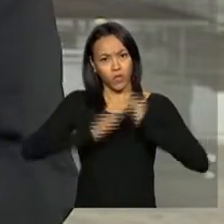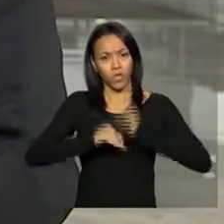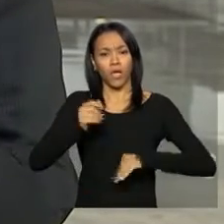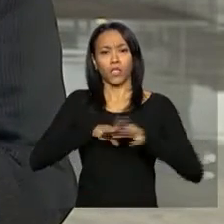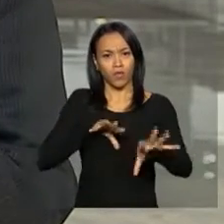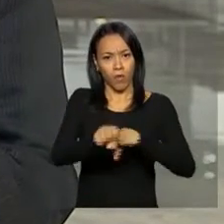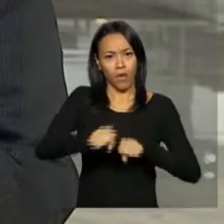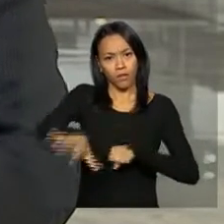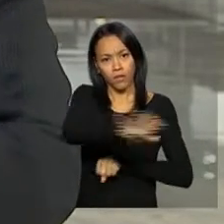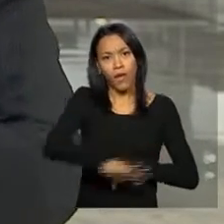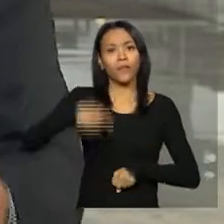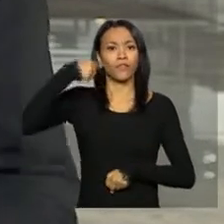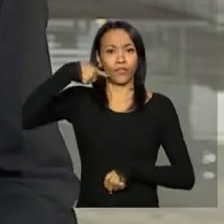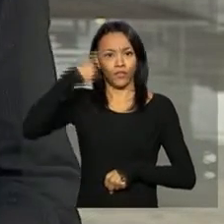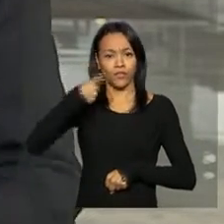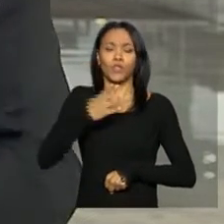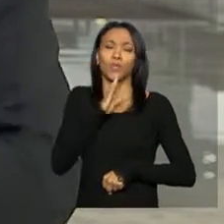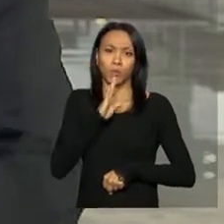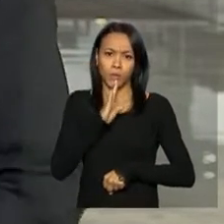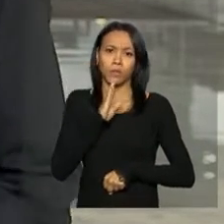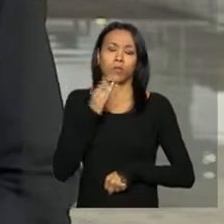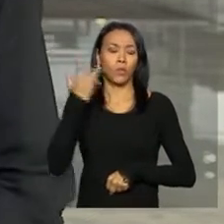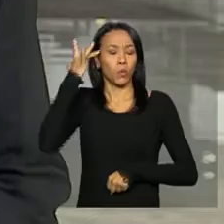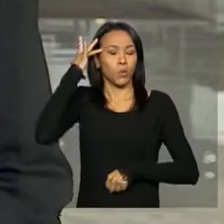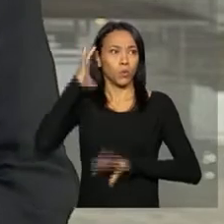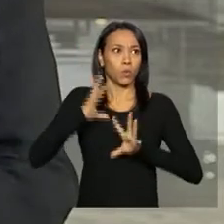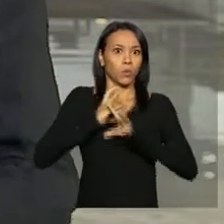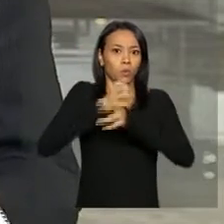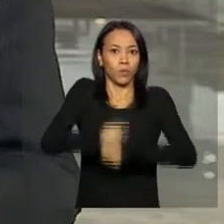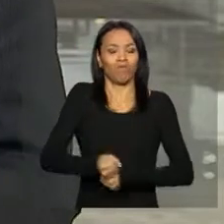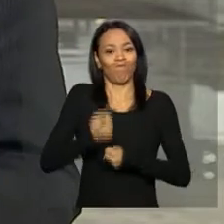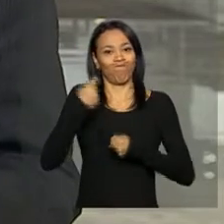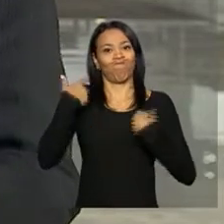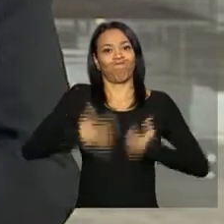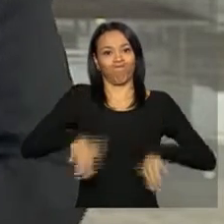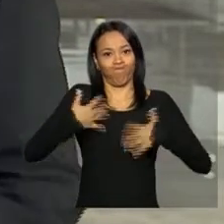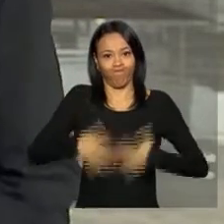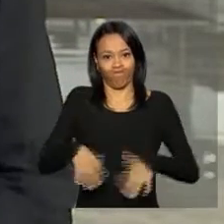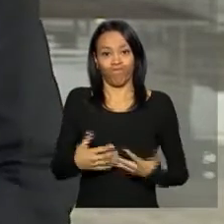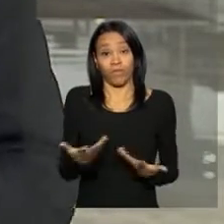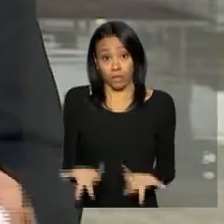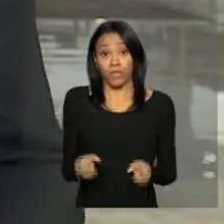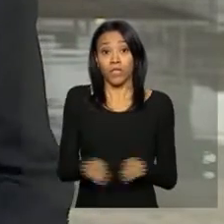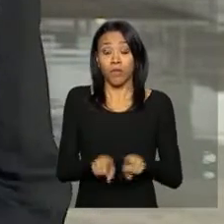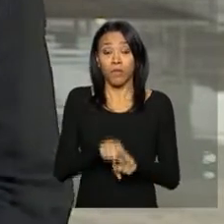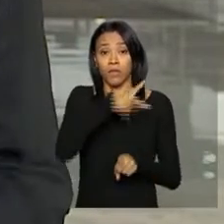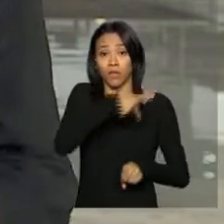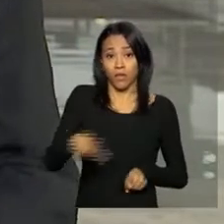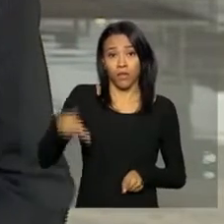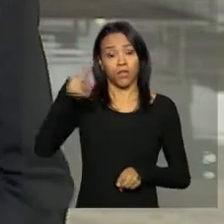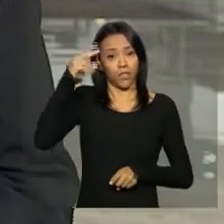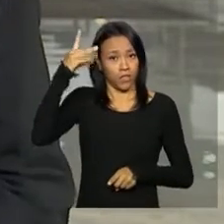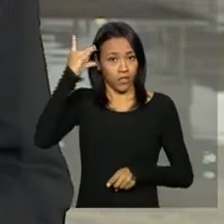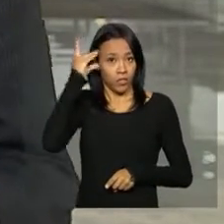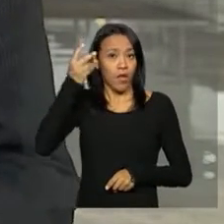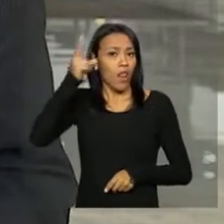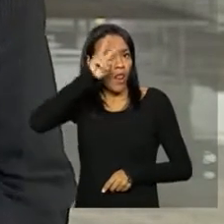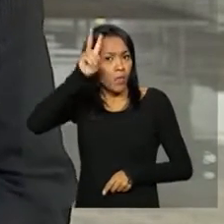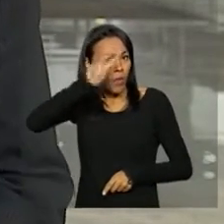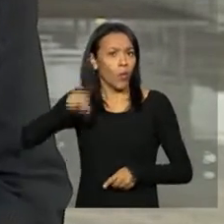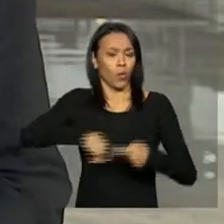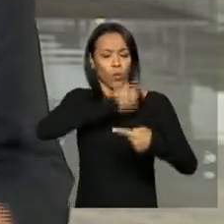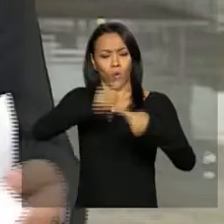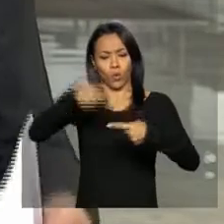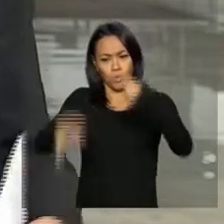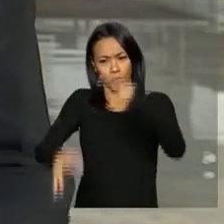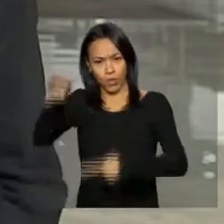área de direito, da área jurídica e tem larga experiência nesse ramo. Ela lembrou que as iniciativas dessas pastas, tanto da